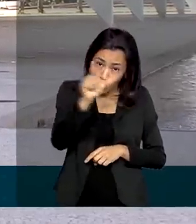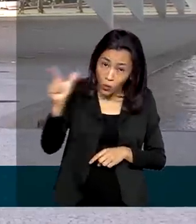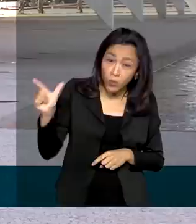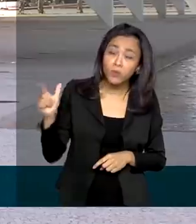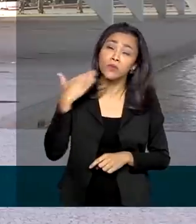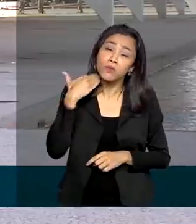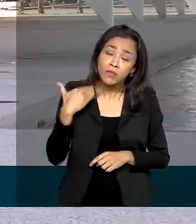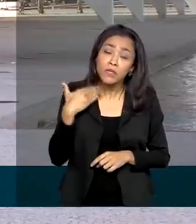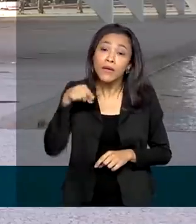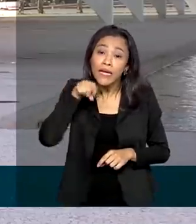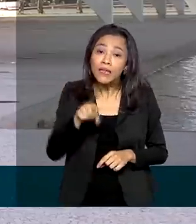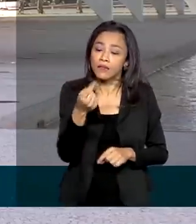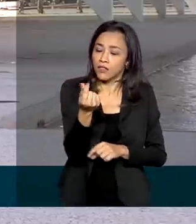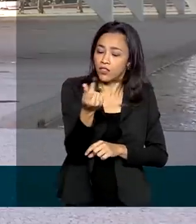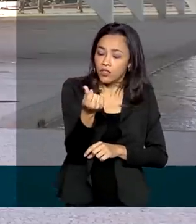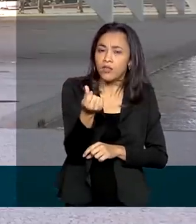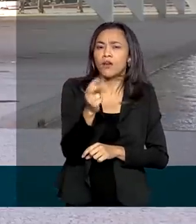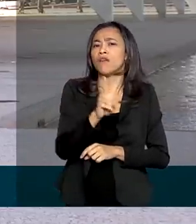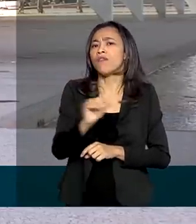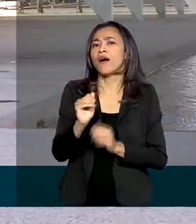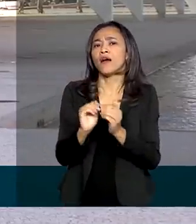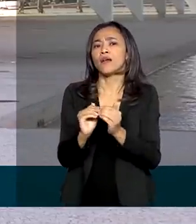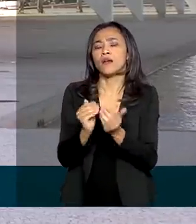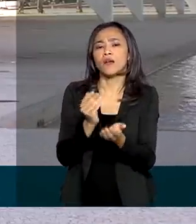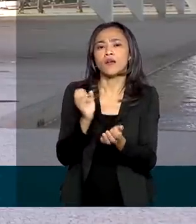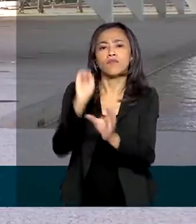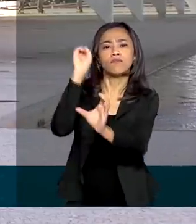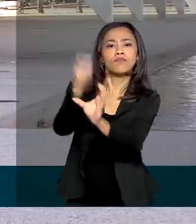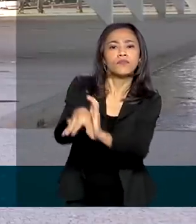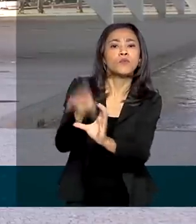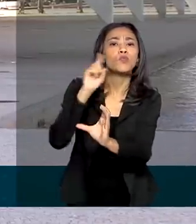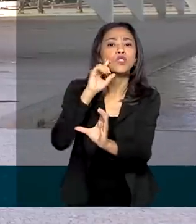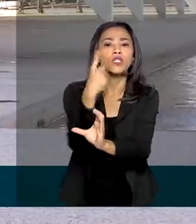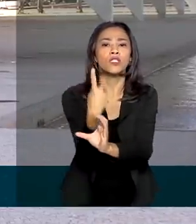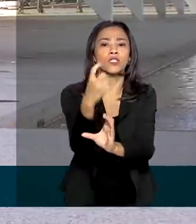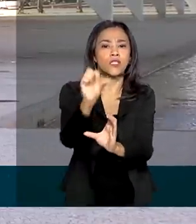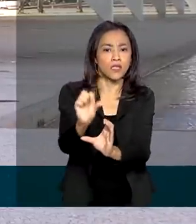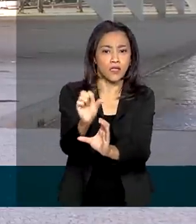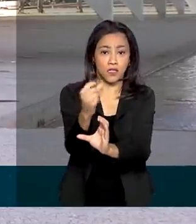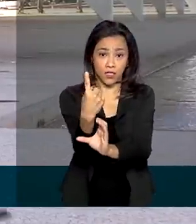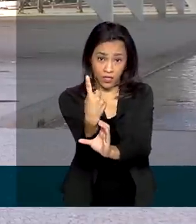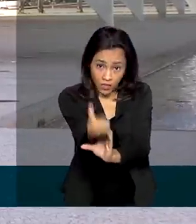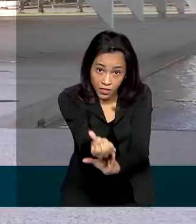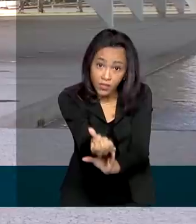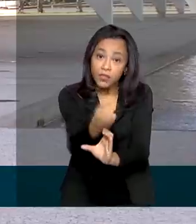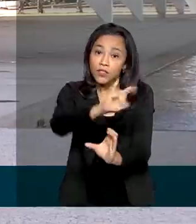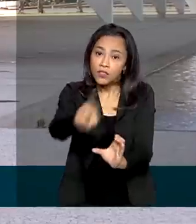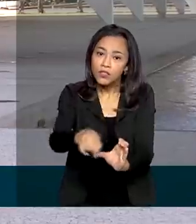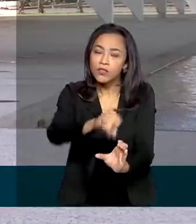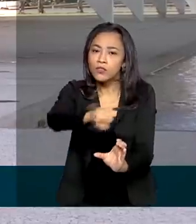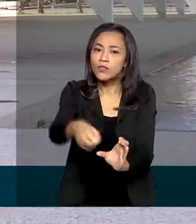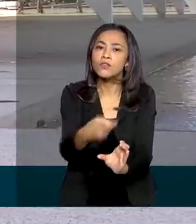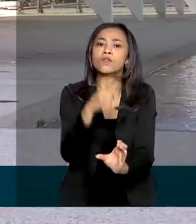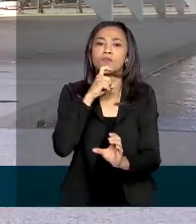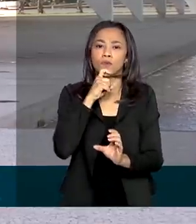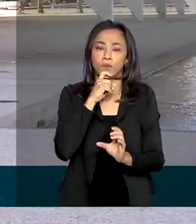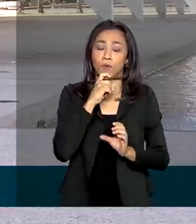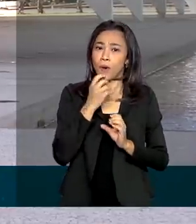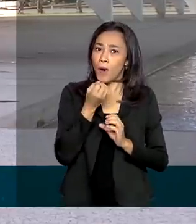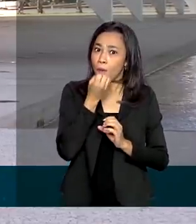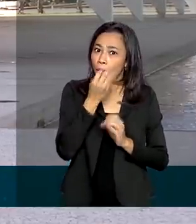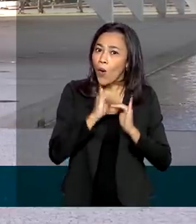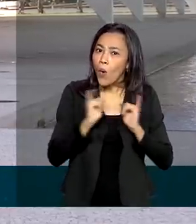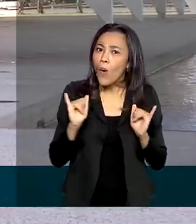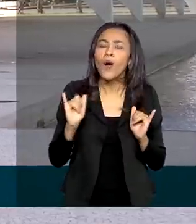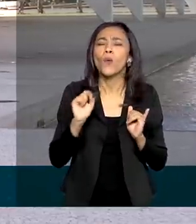bancos, esse dinheiro vai ser liberado a partir do dia 16 de julho. E uma boa notícia é o trabalhador que ainda não